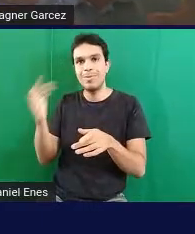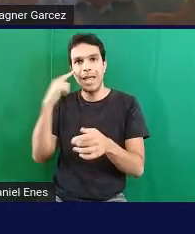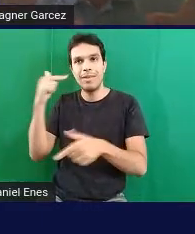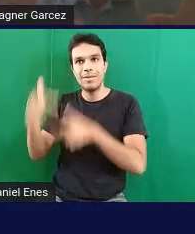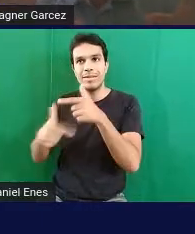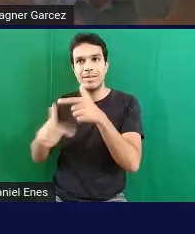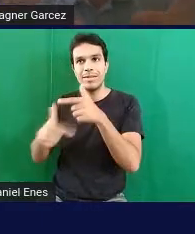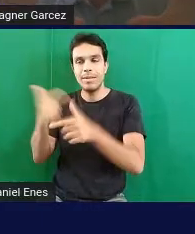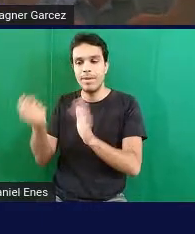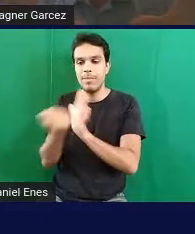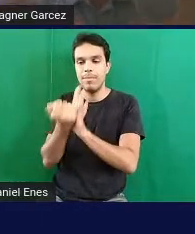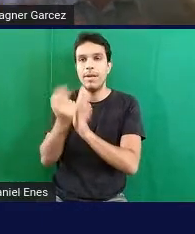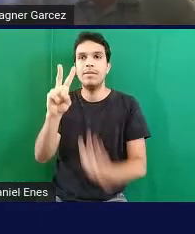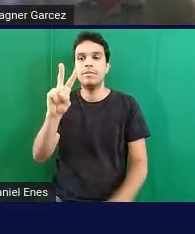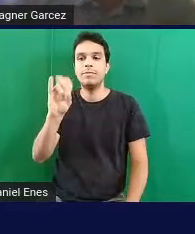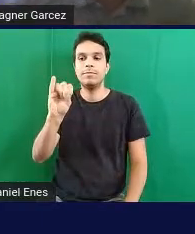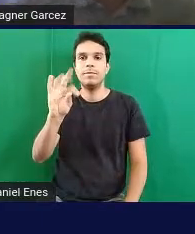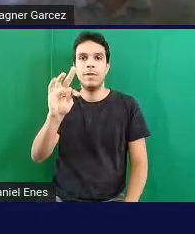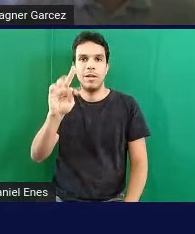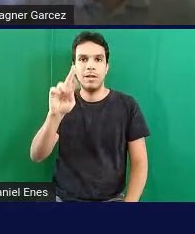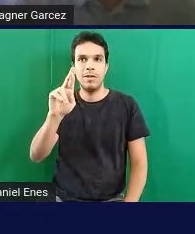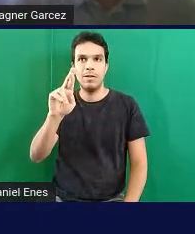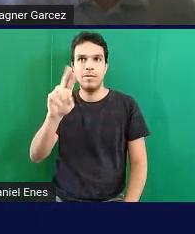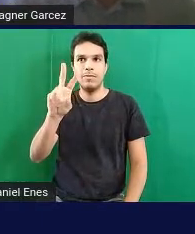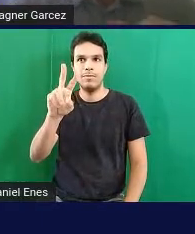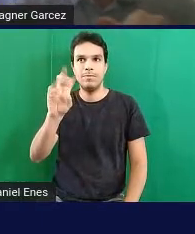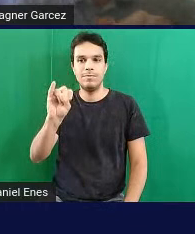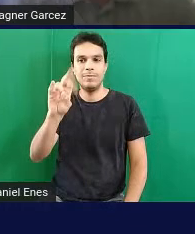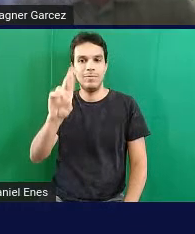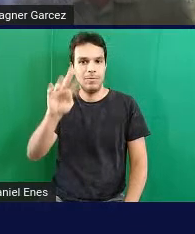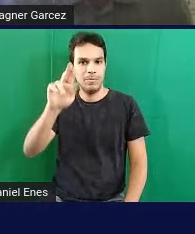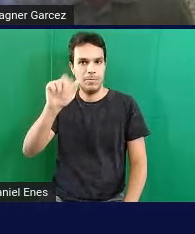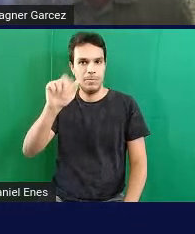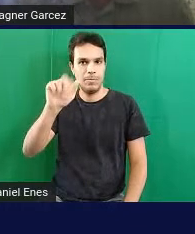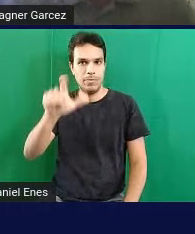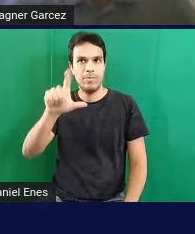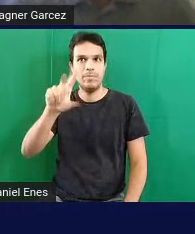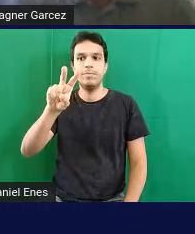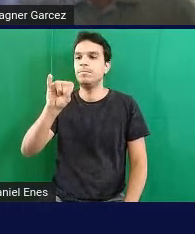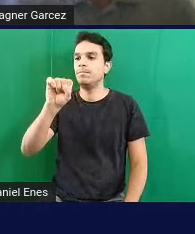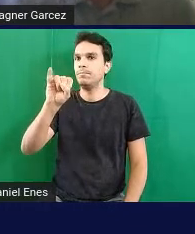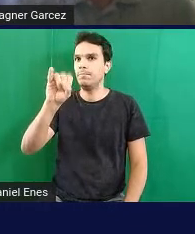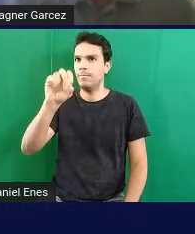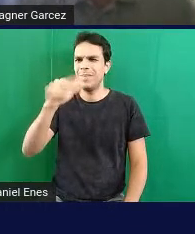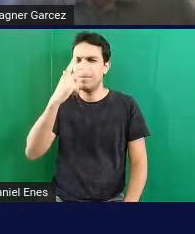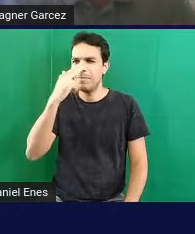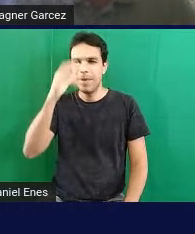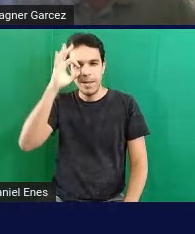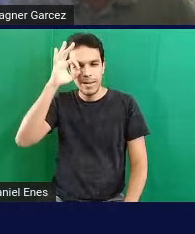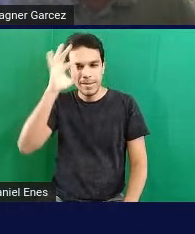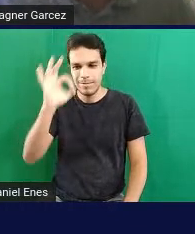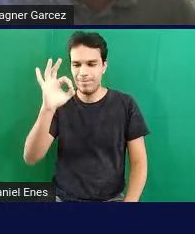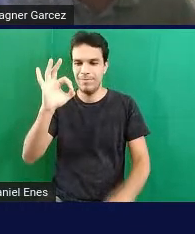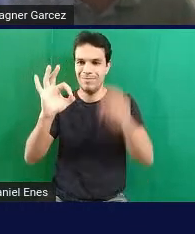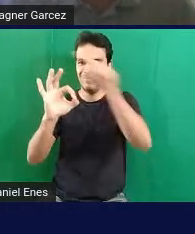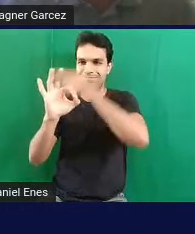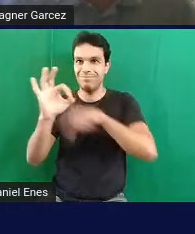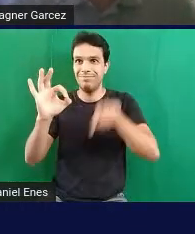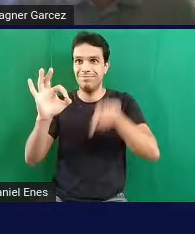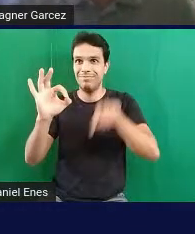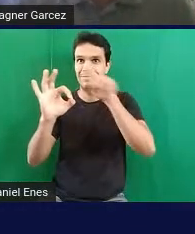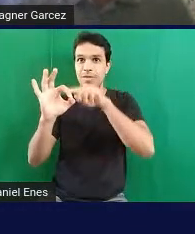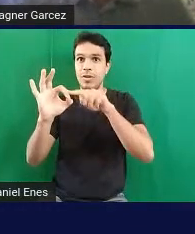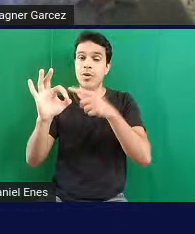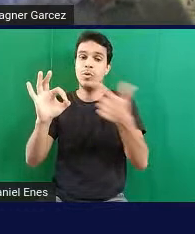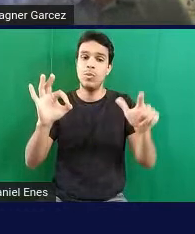logo, parece que é um olho, né? O Virtual Vision, ele é totalmente desenvolvido no Brasil. O Jaws, ele é americano. Então,